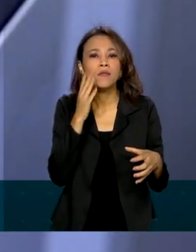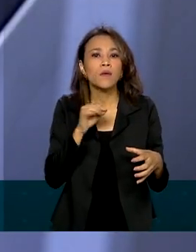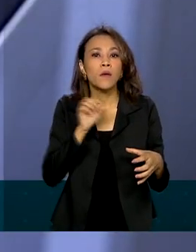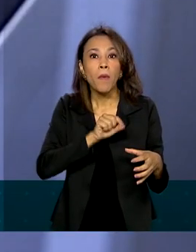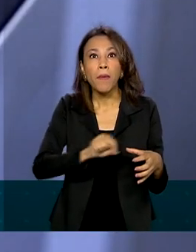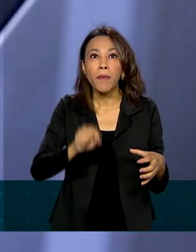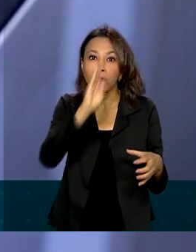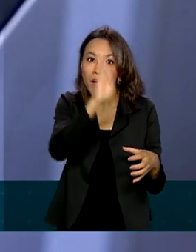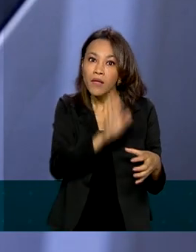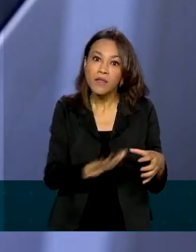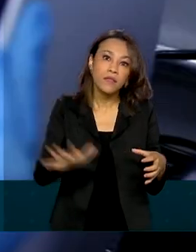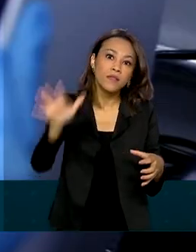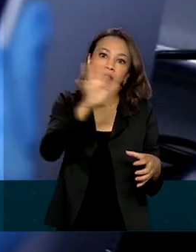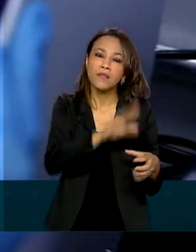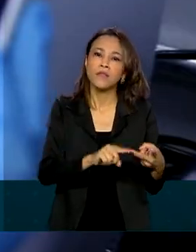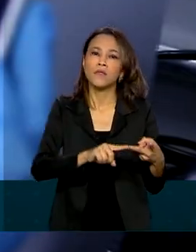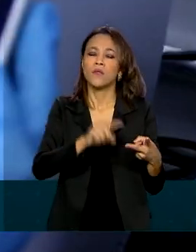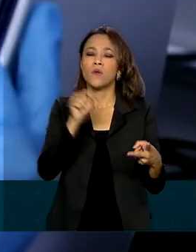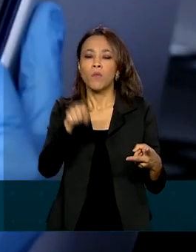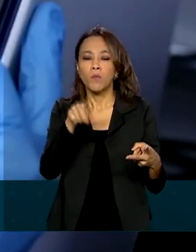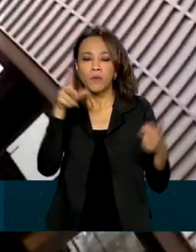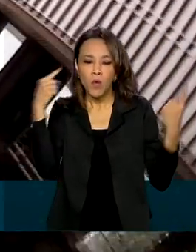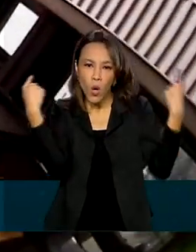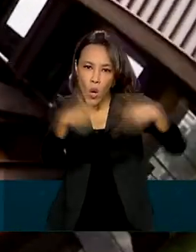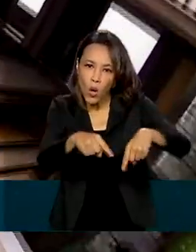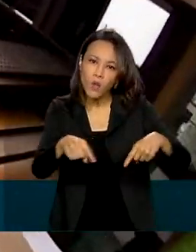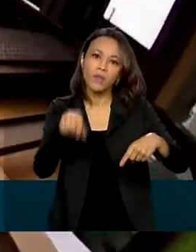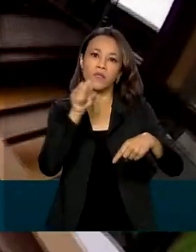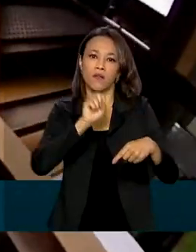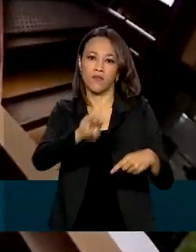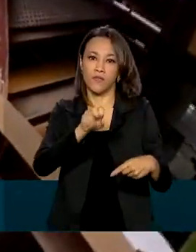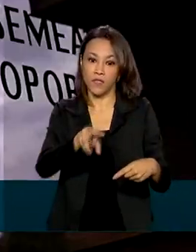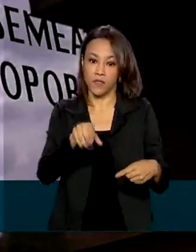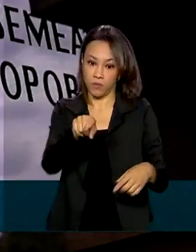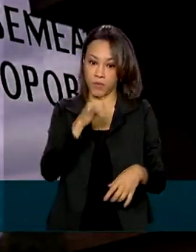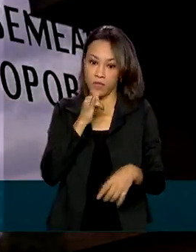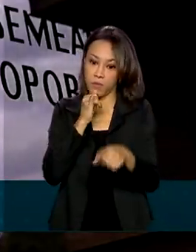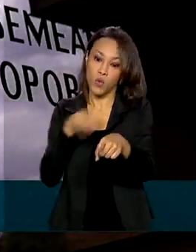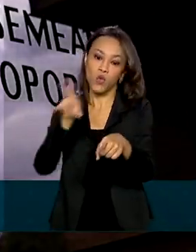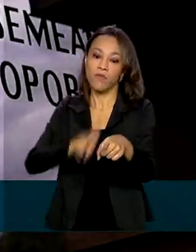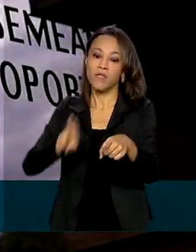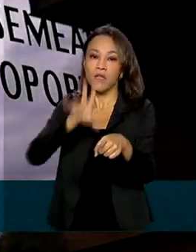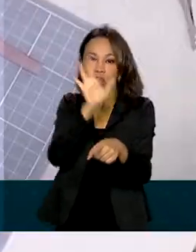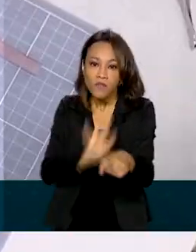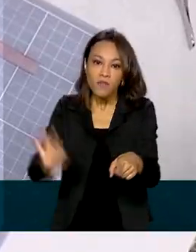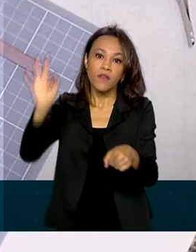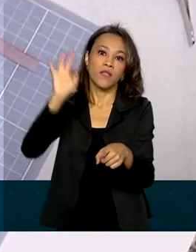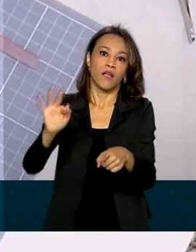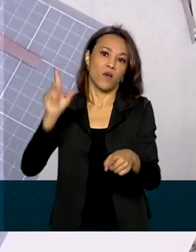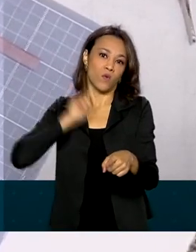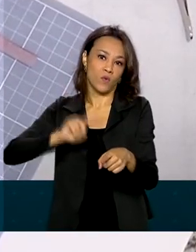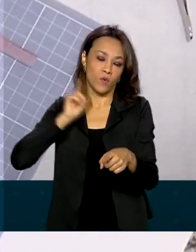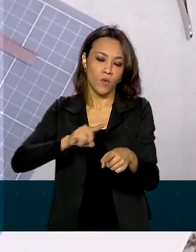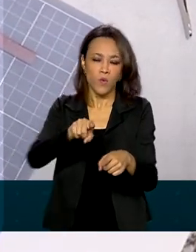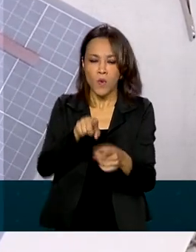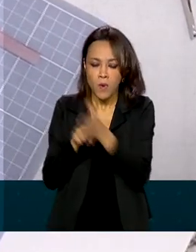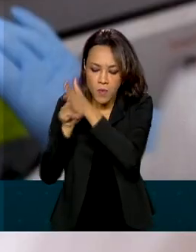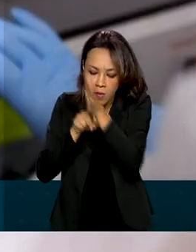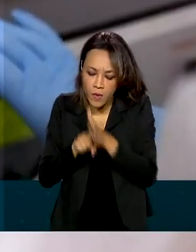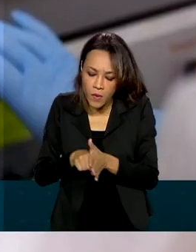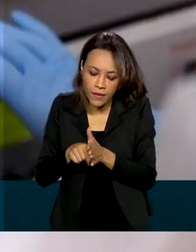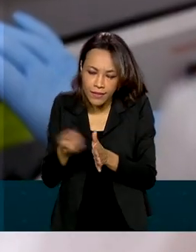no combate a viroses como a Covid. Na Universidade Federal de Minas Gerais, por exemplo, foram desenvolvidos